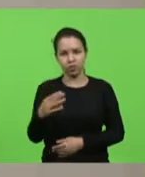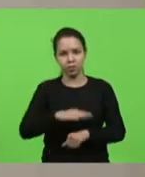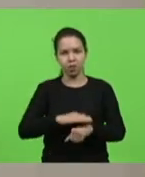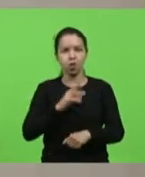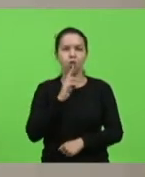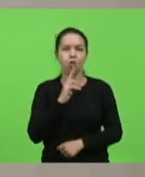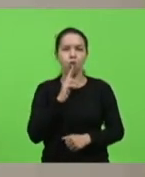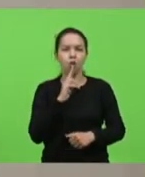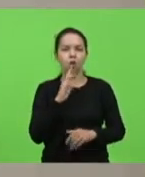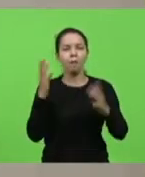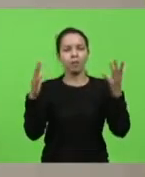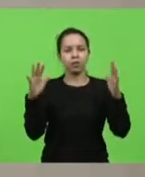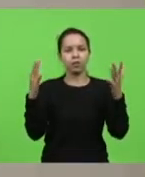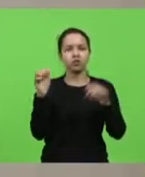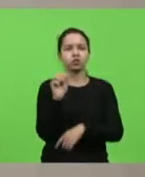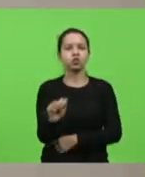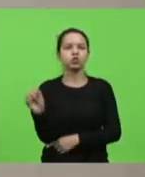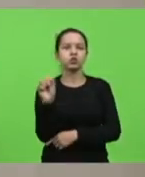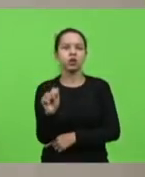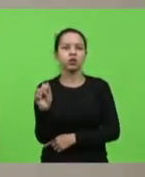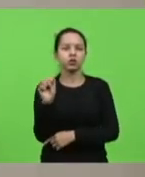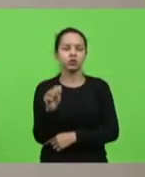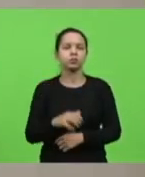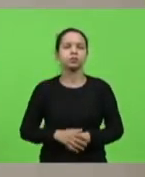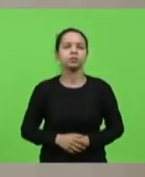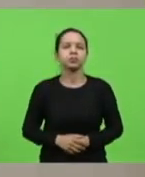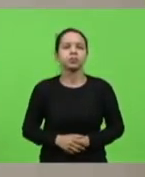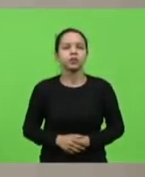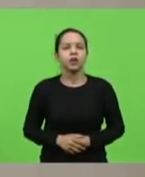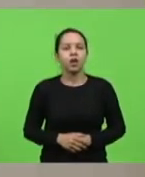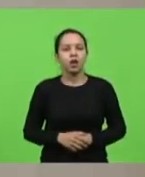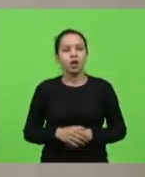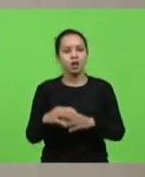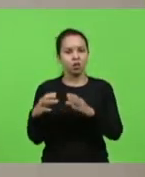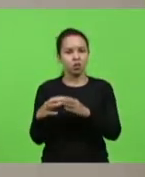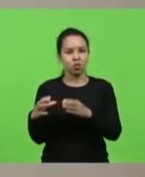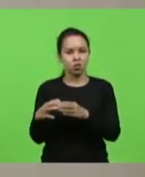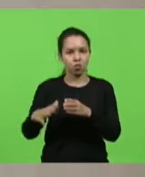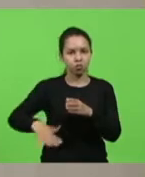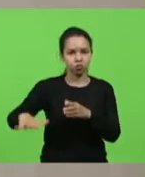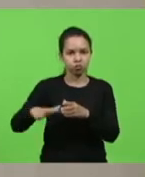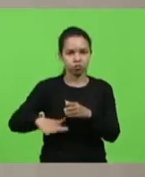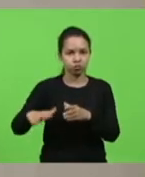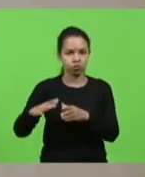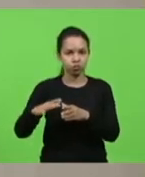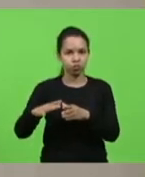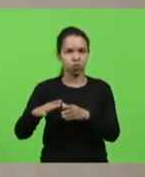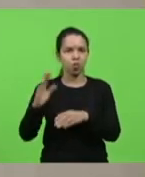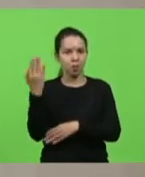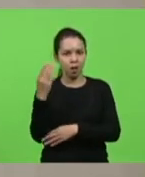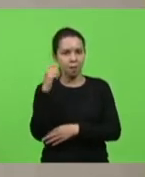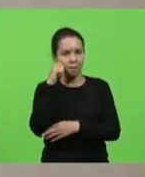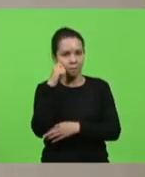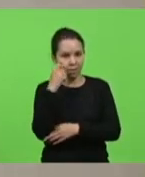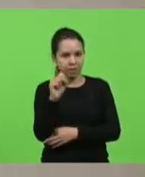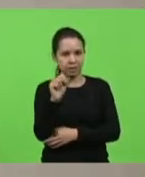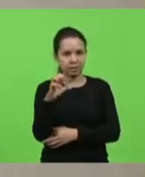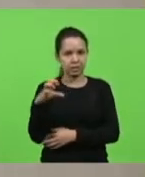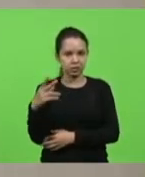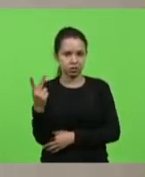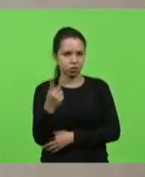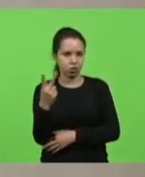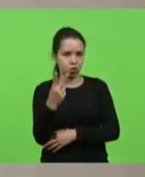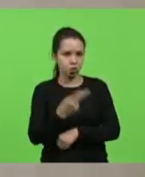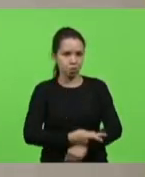manifestando aplausos à Associação Beneficiente da Indústria Carbonífera de Santa Catarina, SATIC. Pelo segundo lugar no Prêmio Inovação